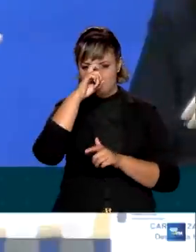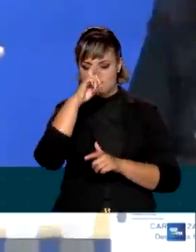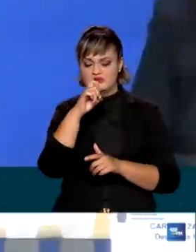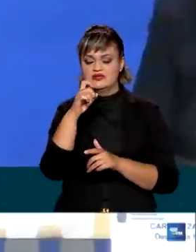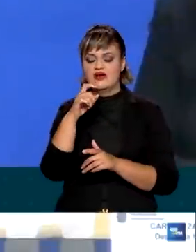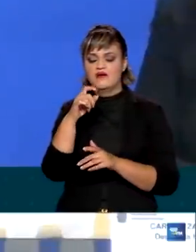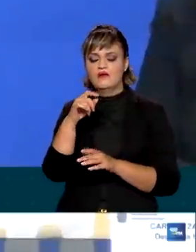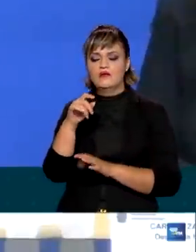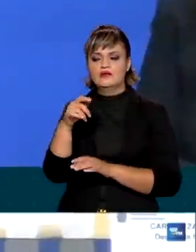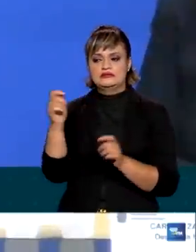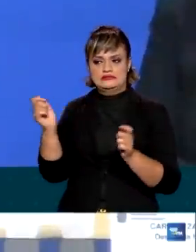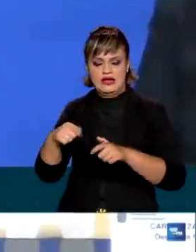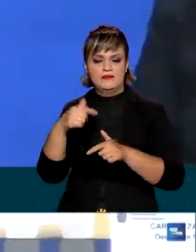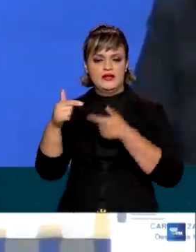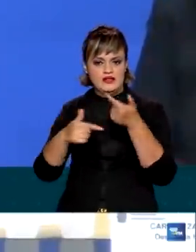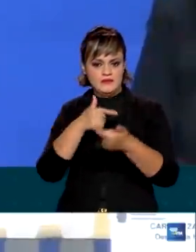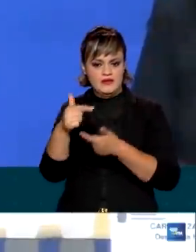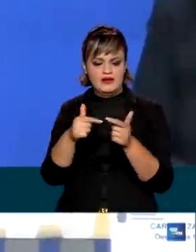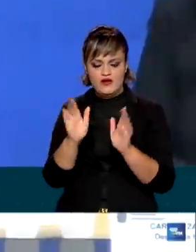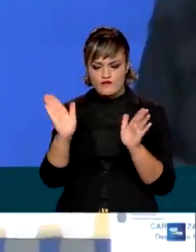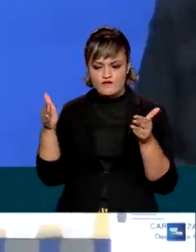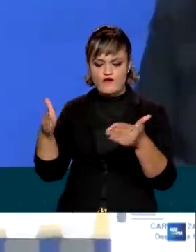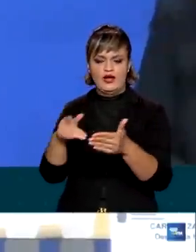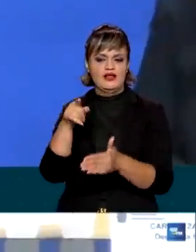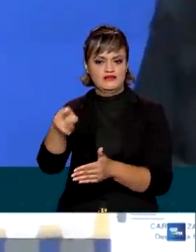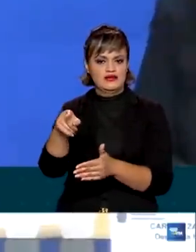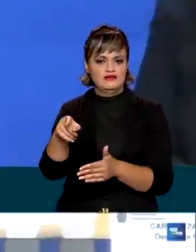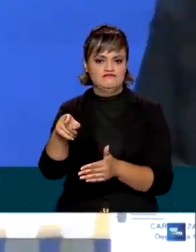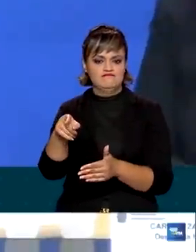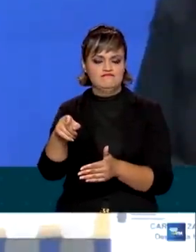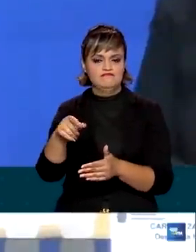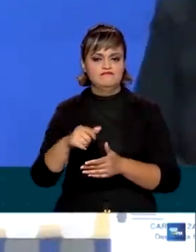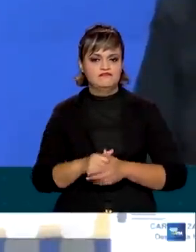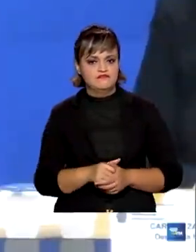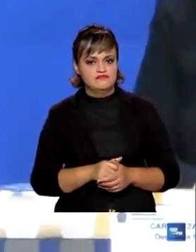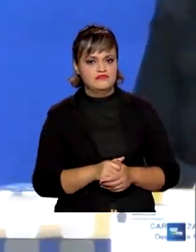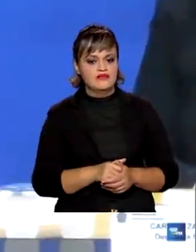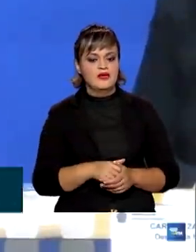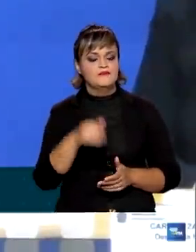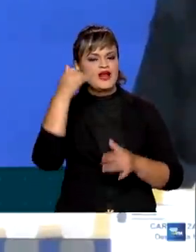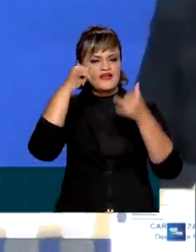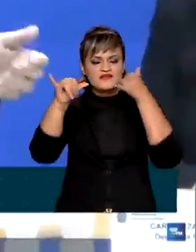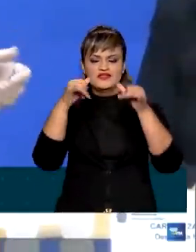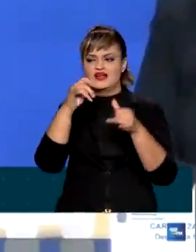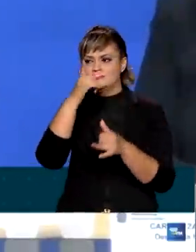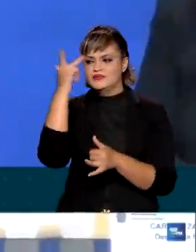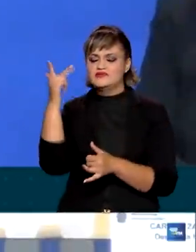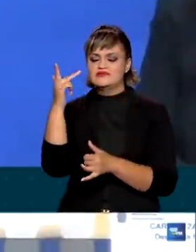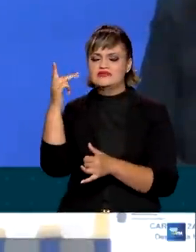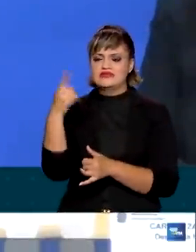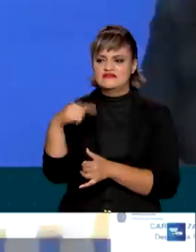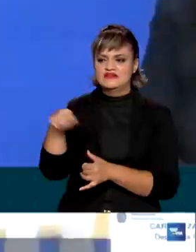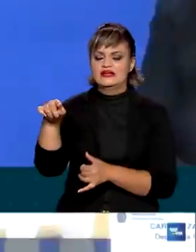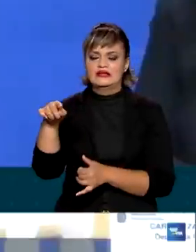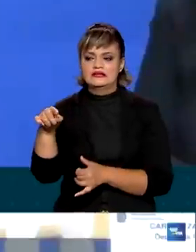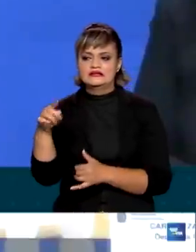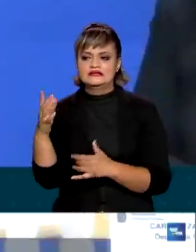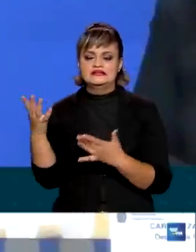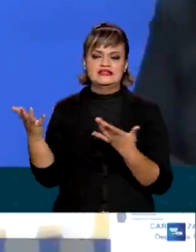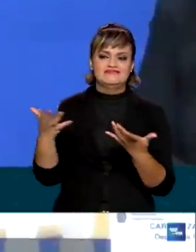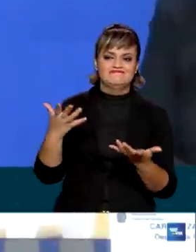Queremos capilarizar cada vez mais o sistema de terapia renal substitutiva para evitar que brasileiros possam ter grandes